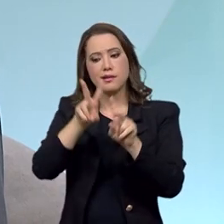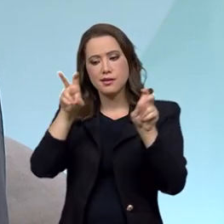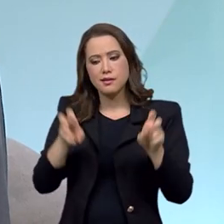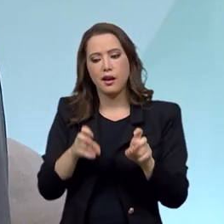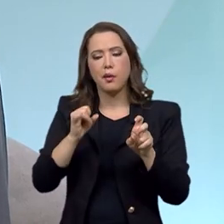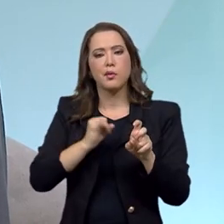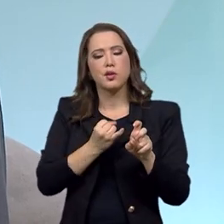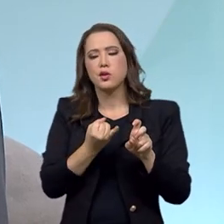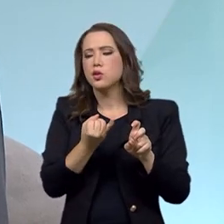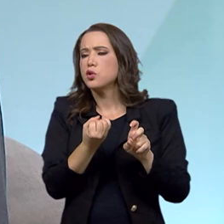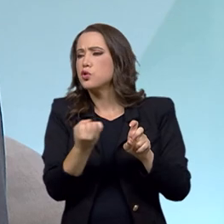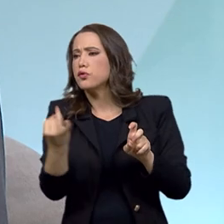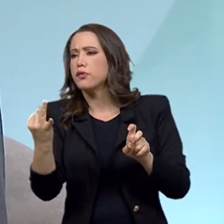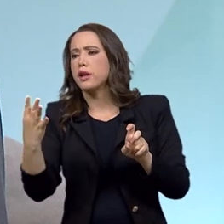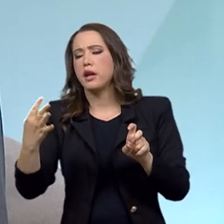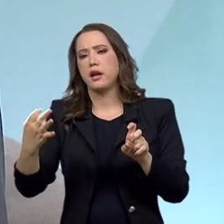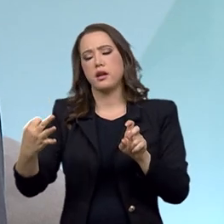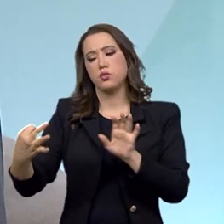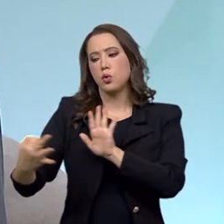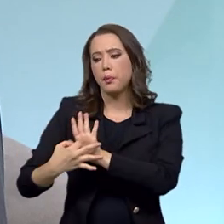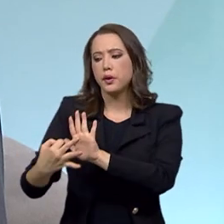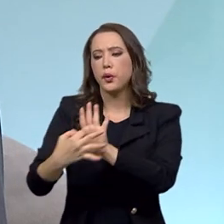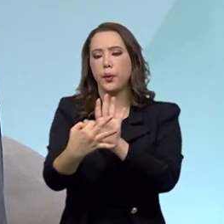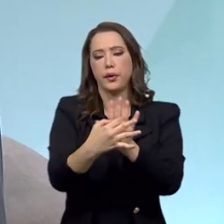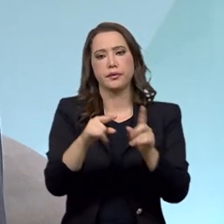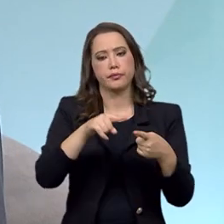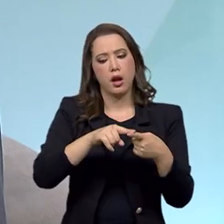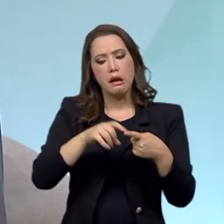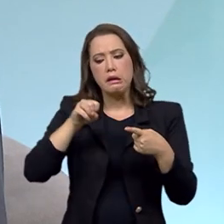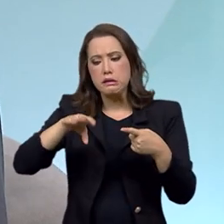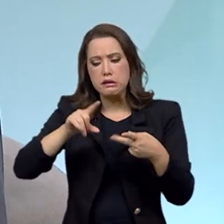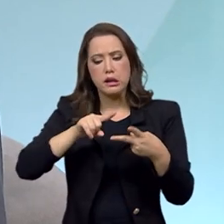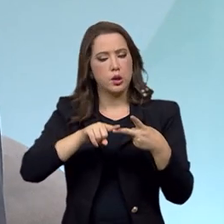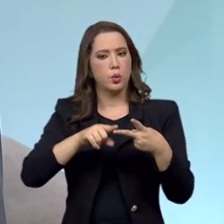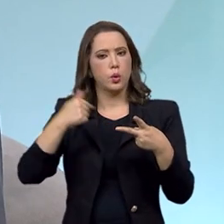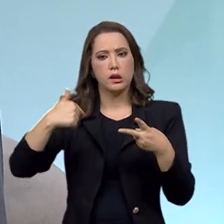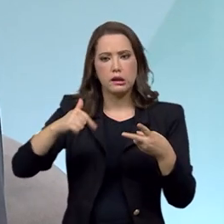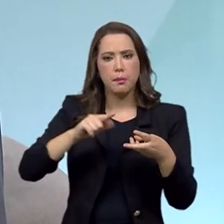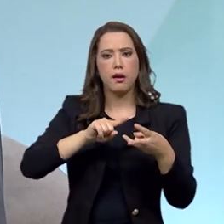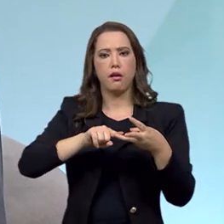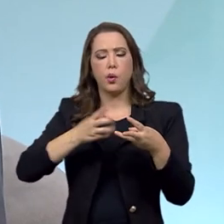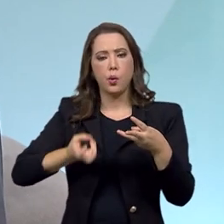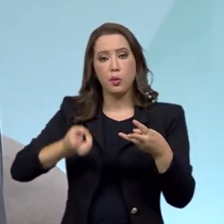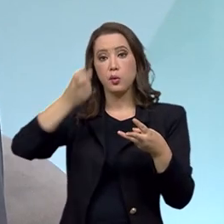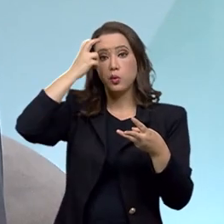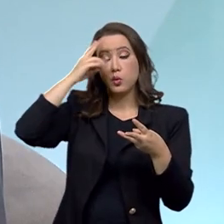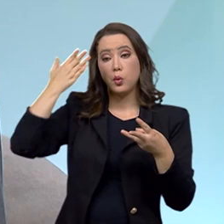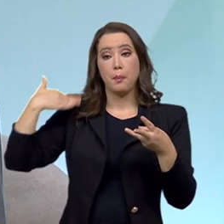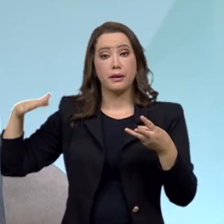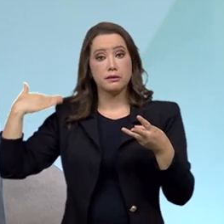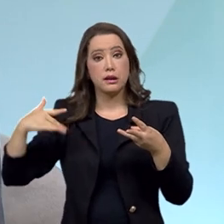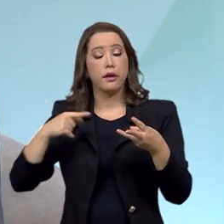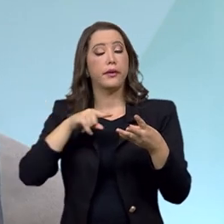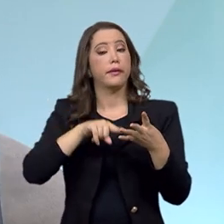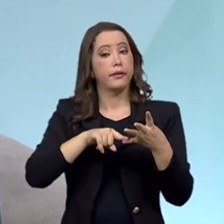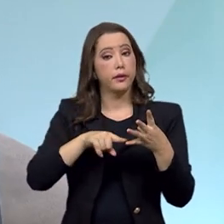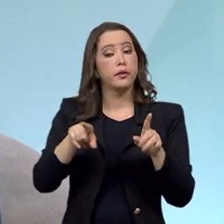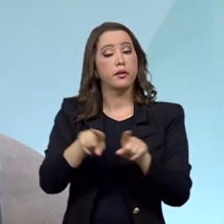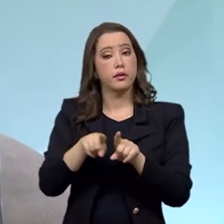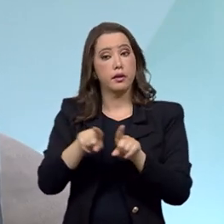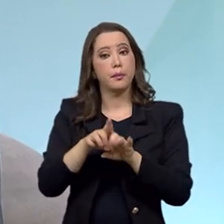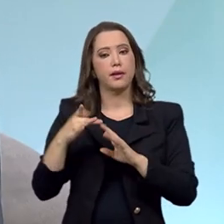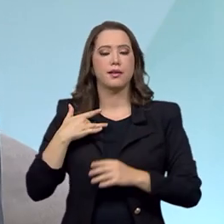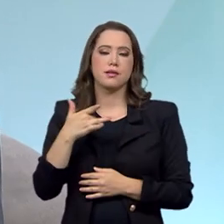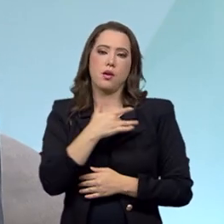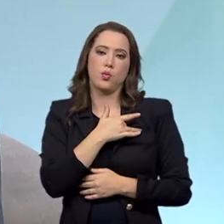diferentes pontos de vista, ou seja, da educação, do trabalho, da cultura, do lazer e também da